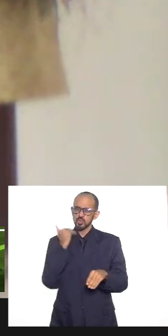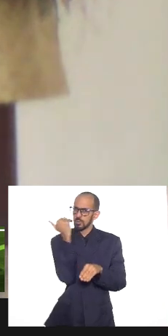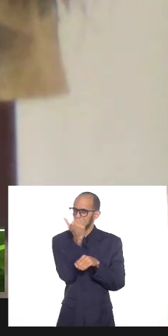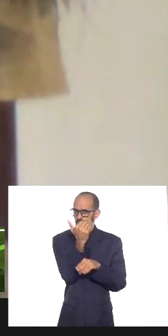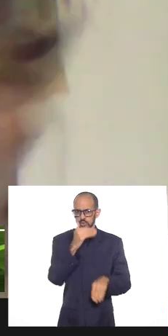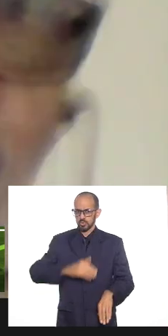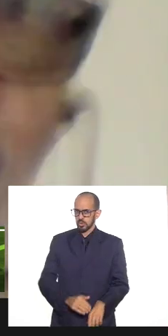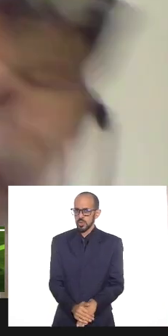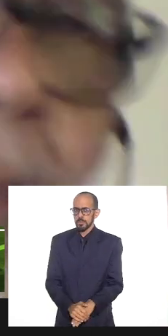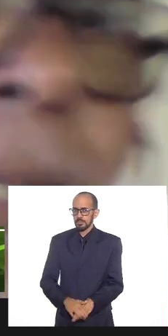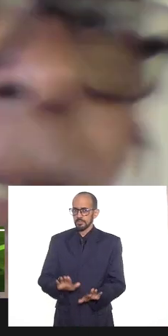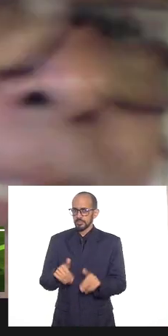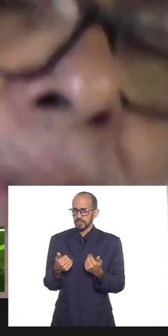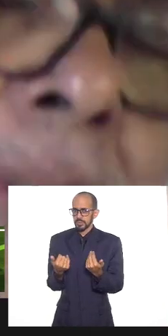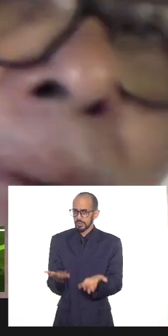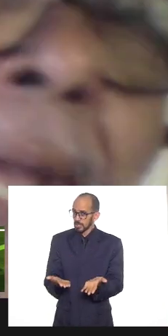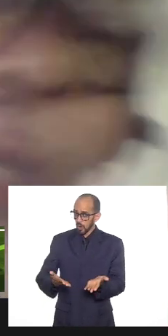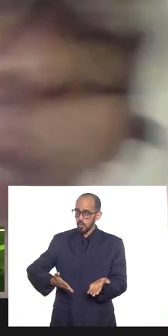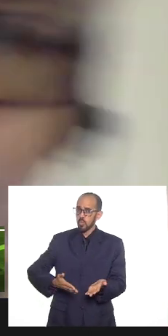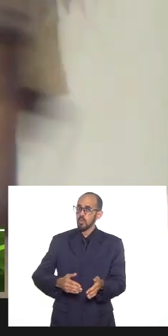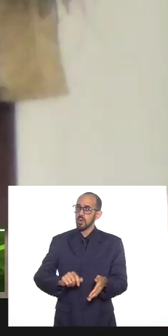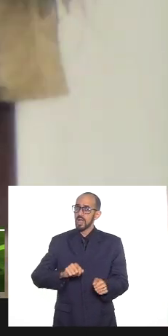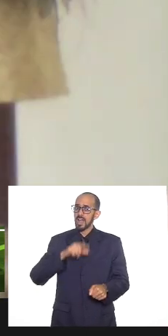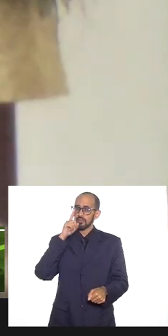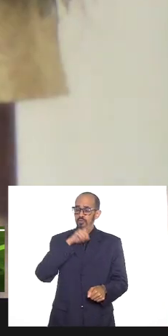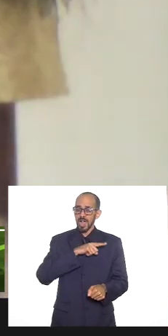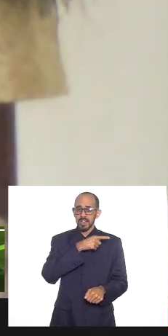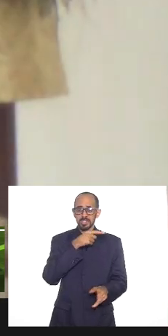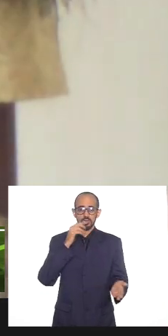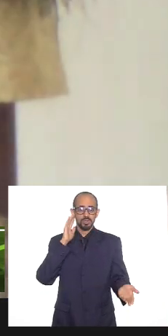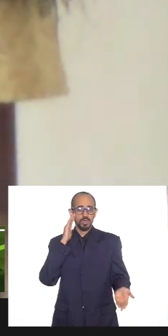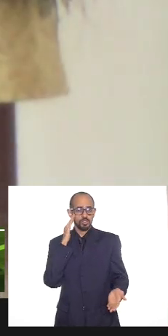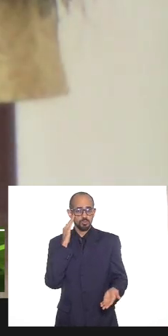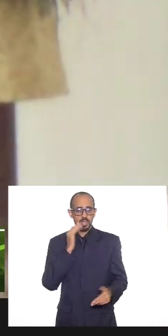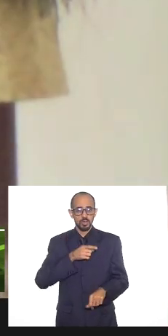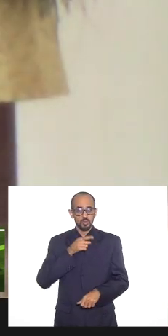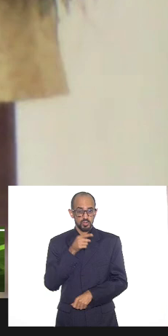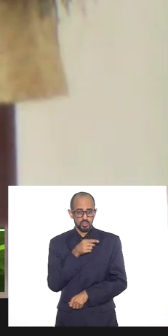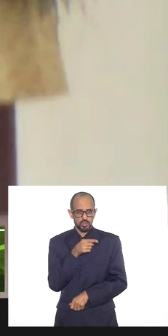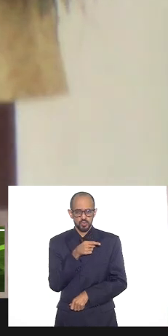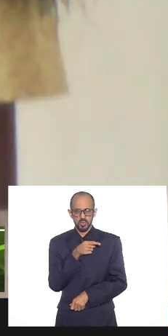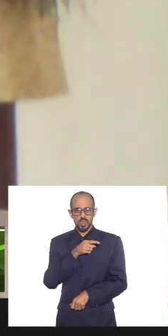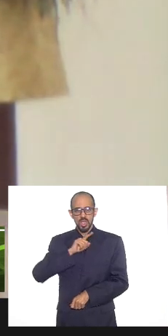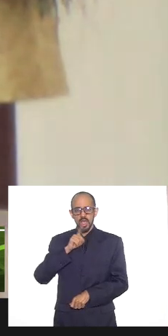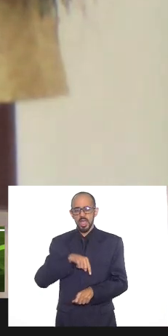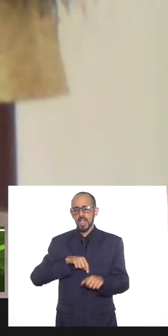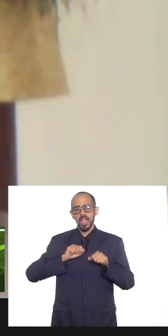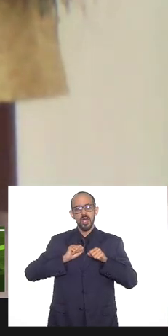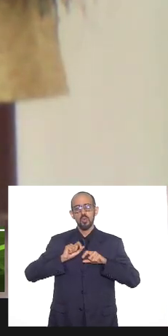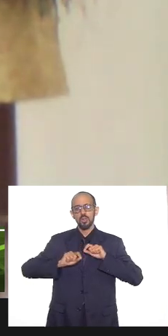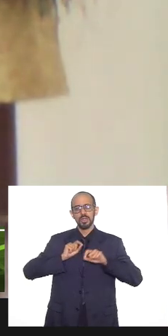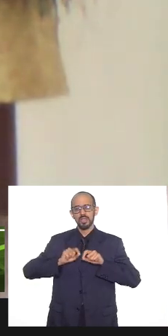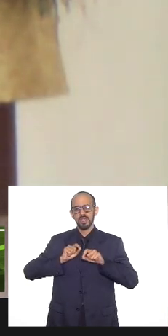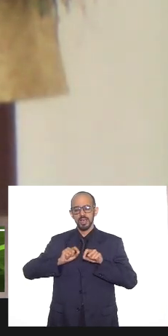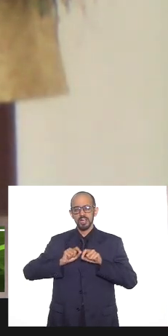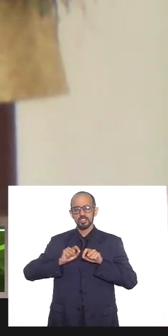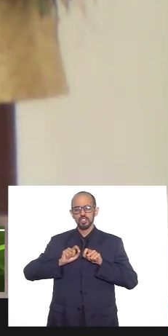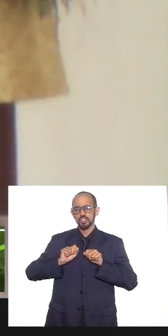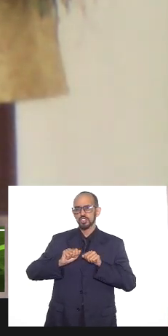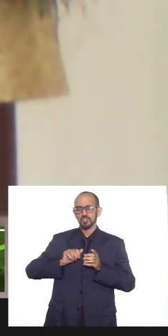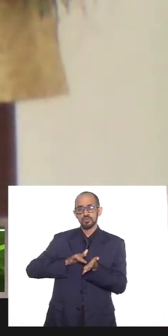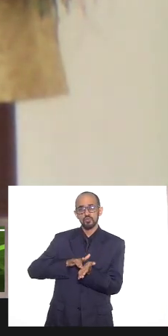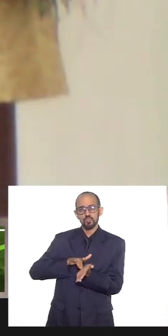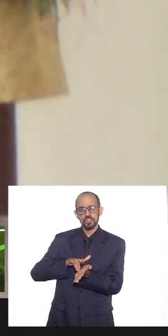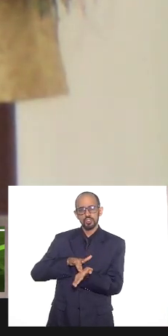Então, não compreender isso é a gente ficar ali, tateando, fazendo de conta que